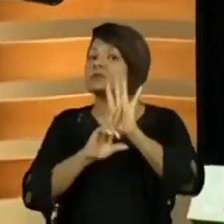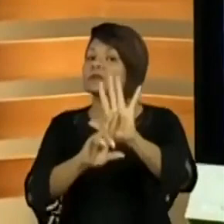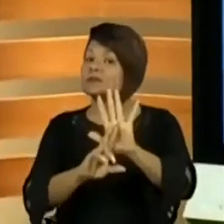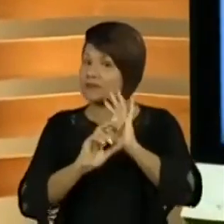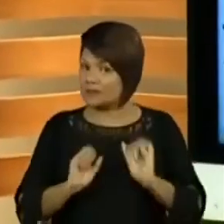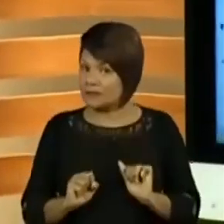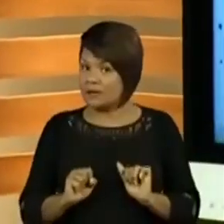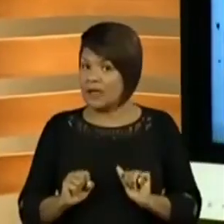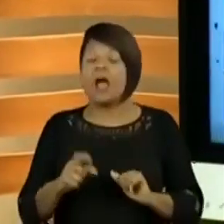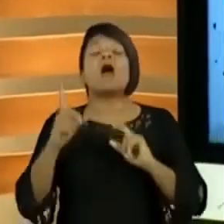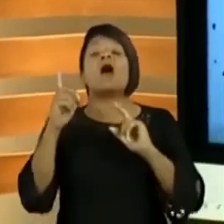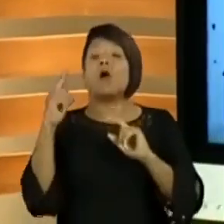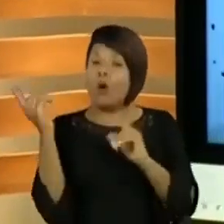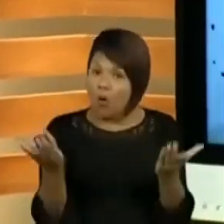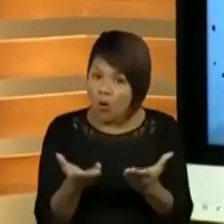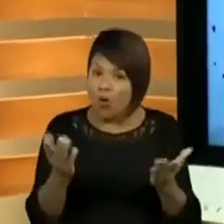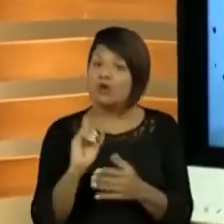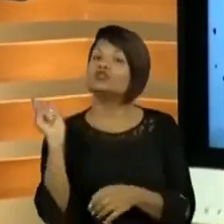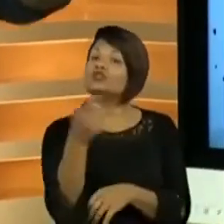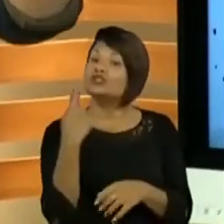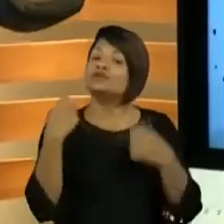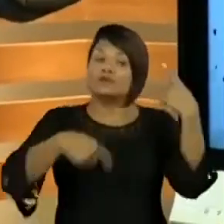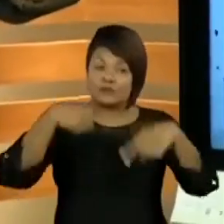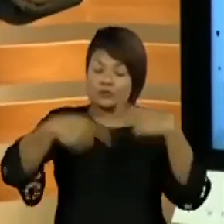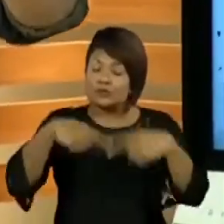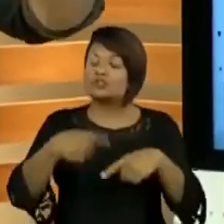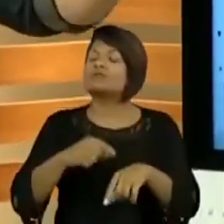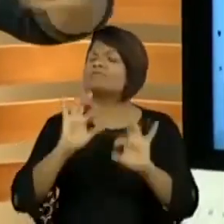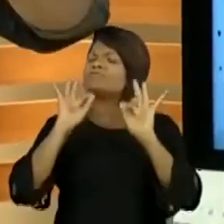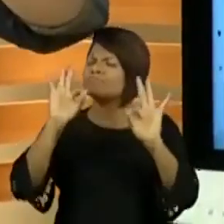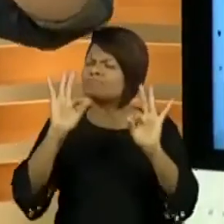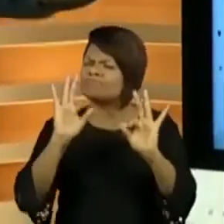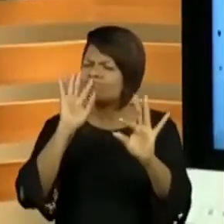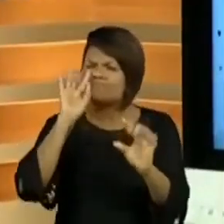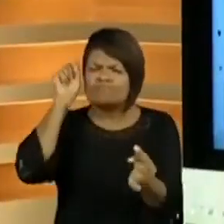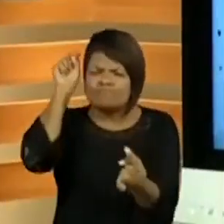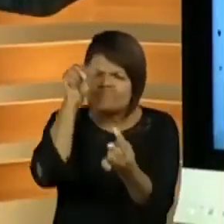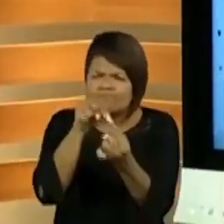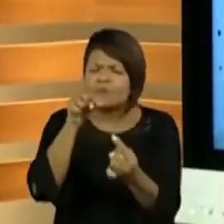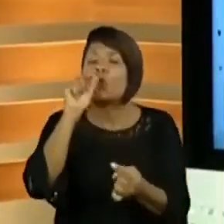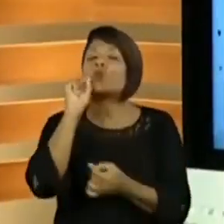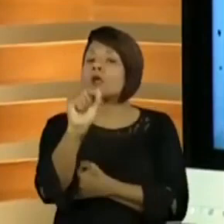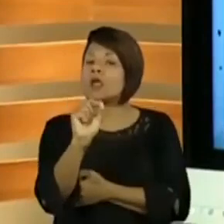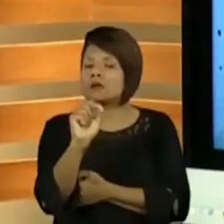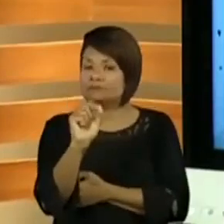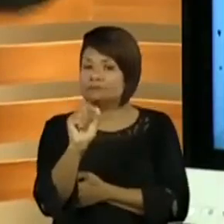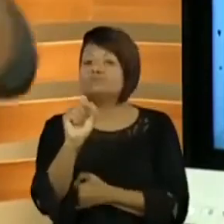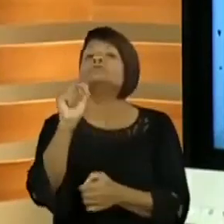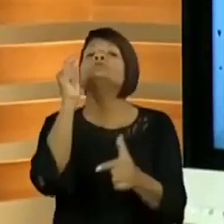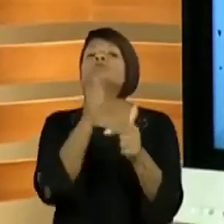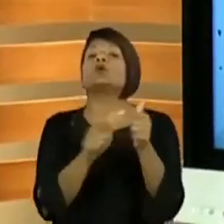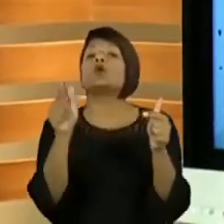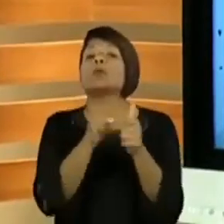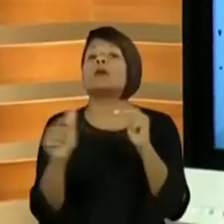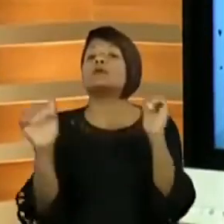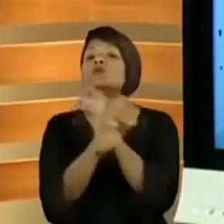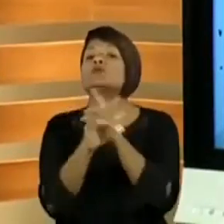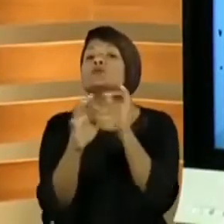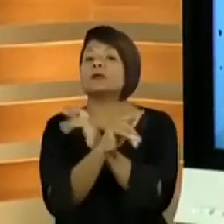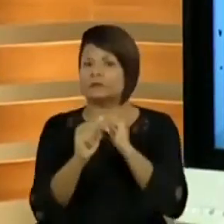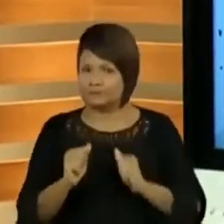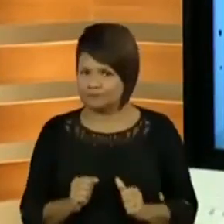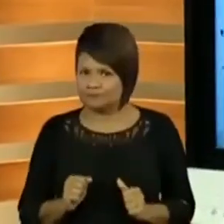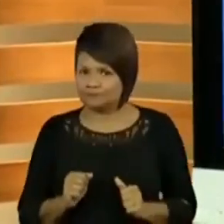estritamente os problemas urbanos. Lembre-se que a gente está discutindo poluição, problema urbano, problema rural. Hoje, problema urbano.